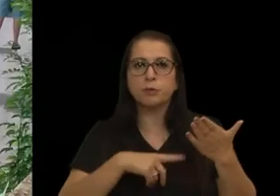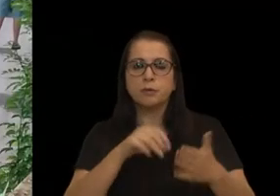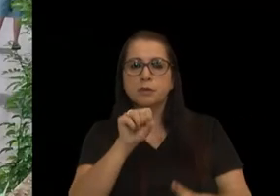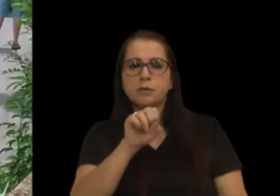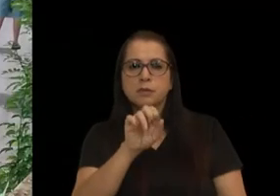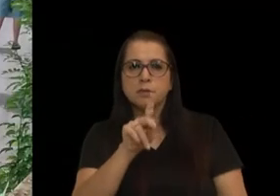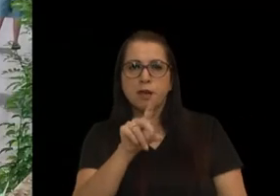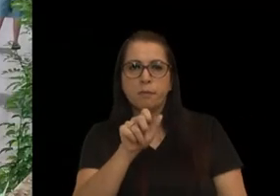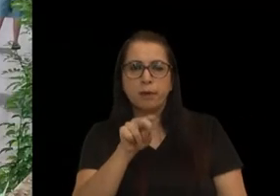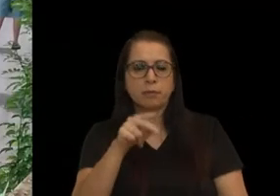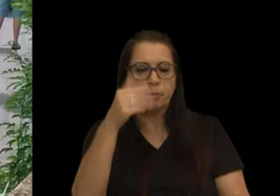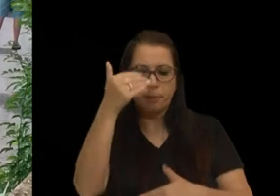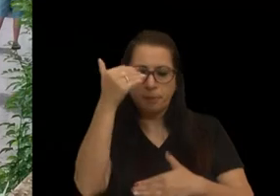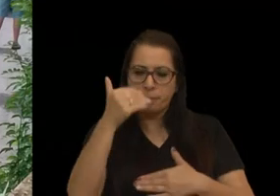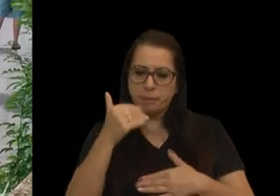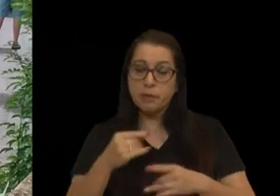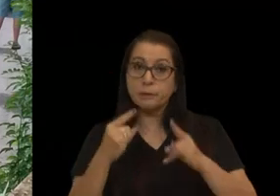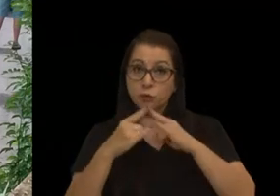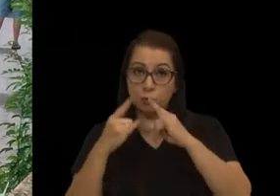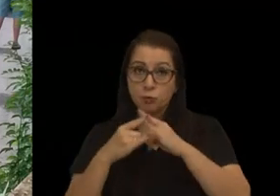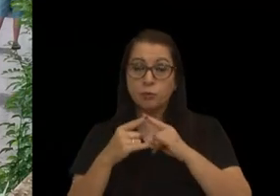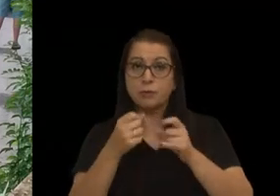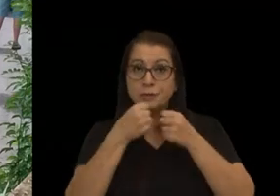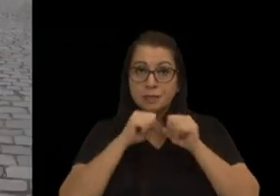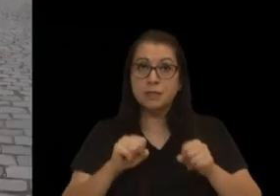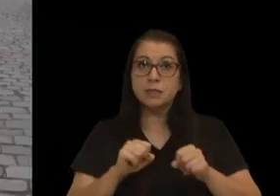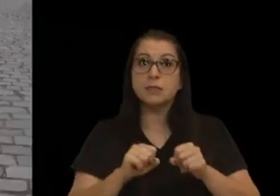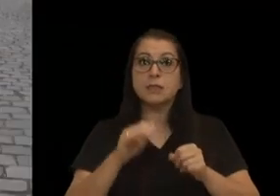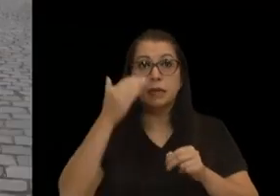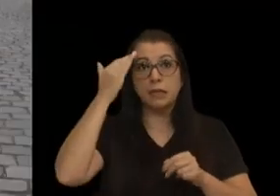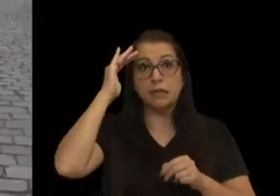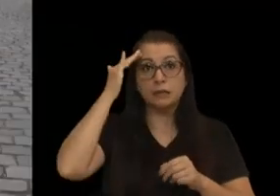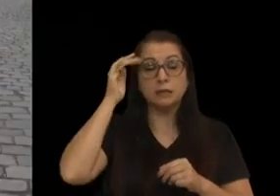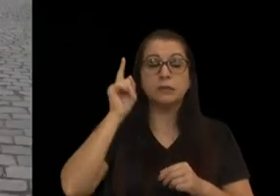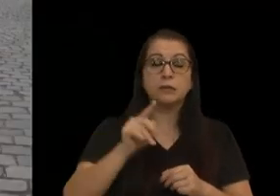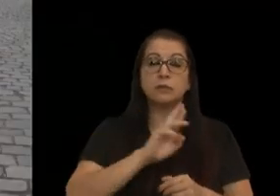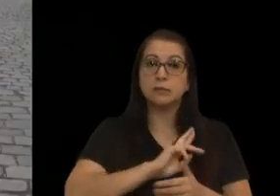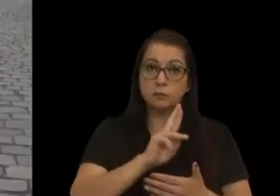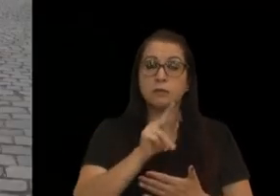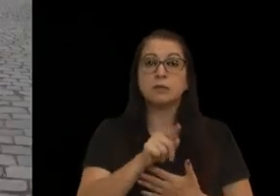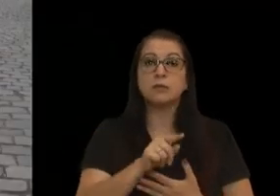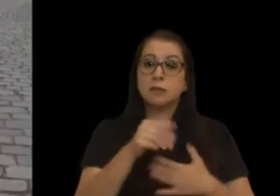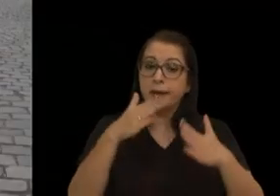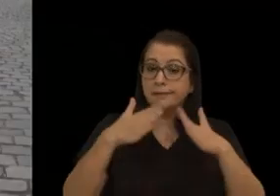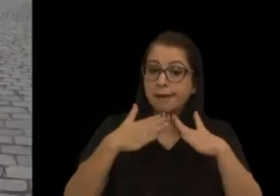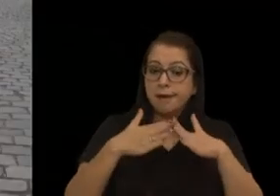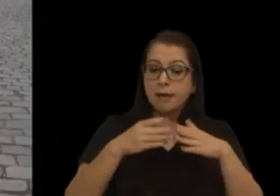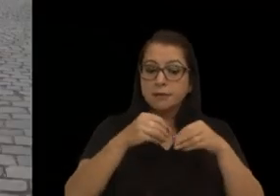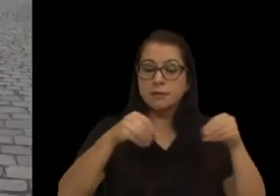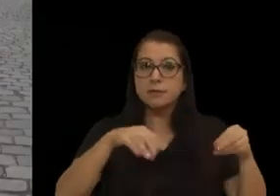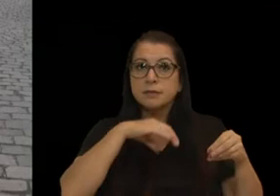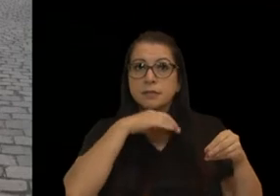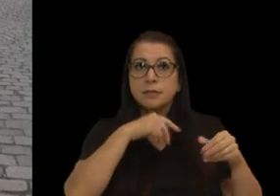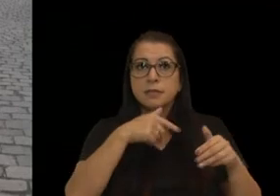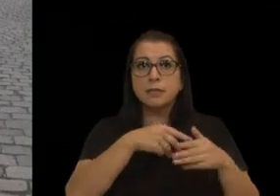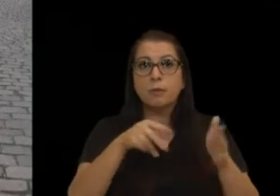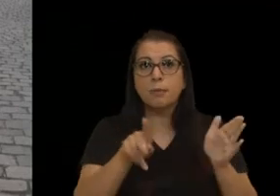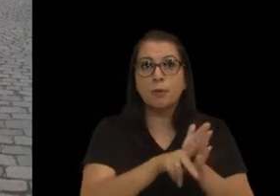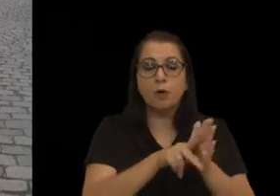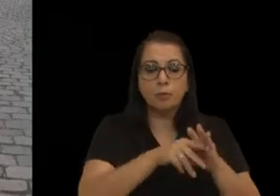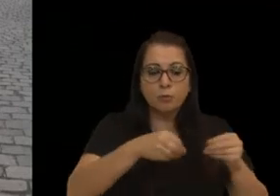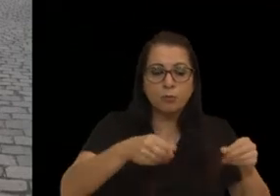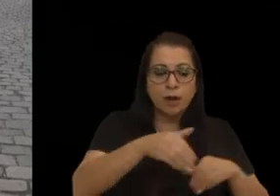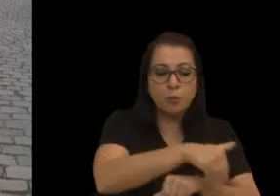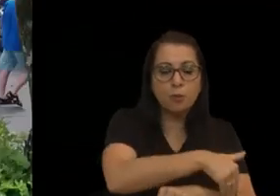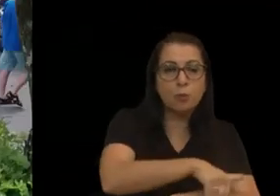várias autarquias, e várias secretarias subentenderam que a casa estaria em cima da área de domínio da rua.